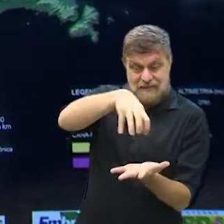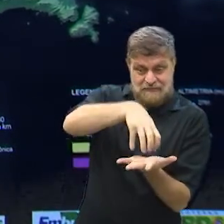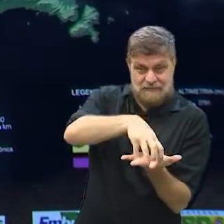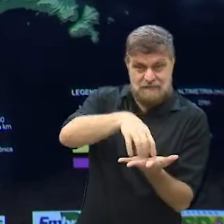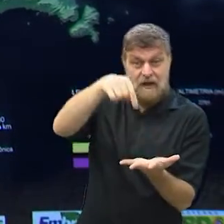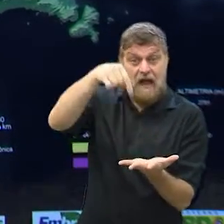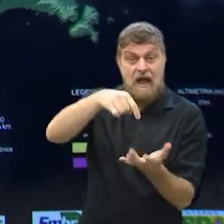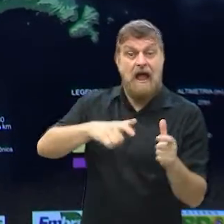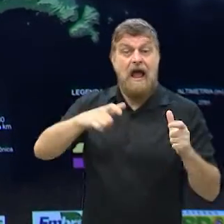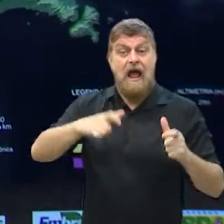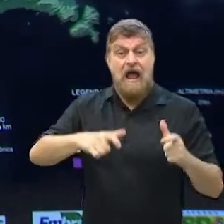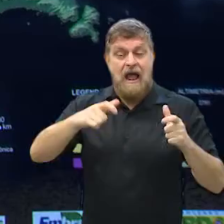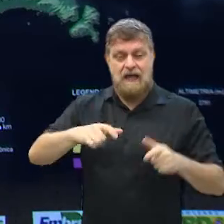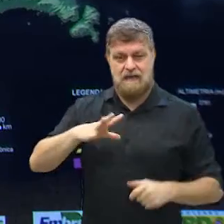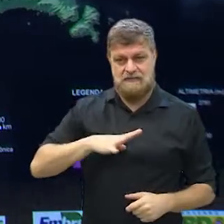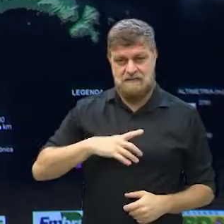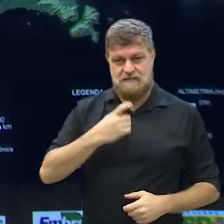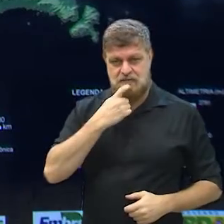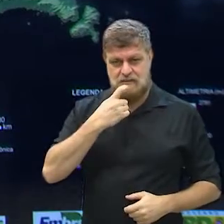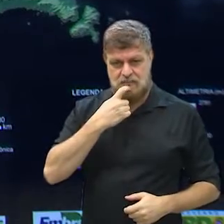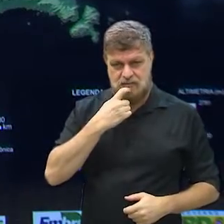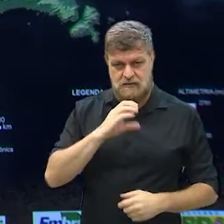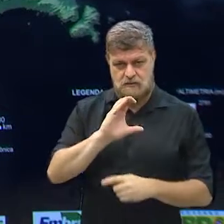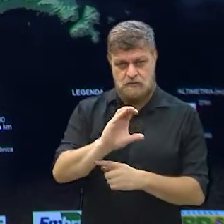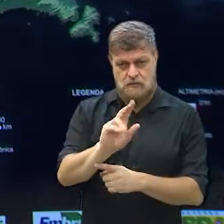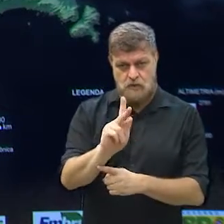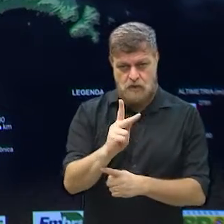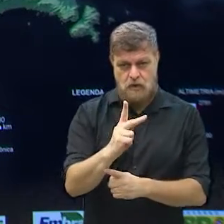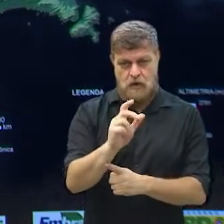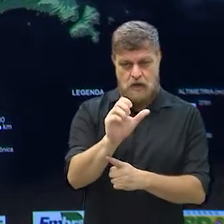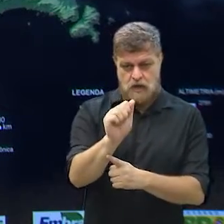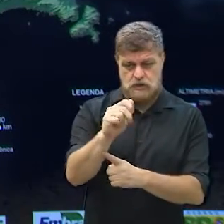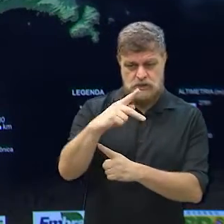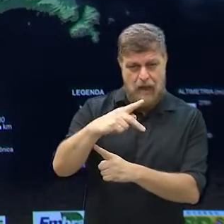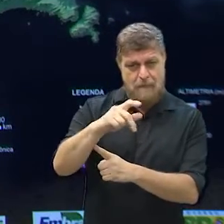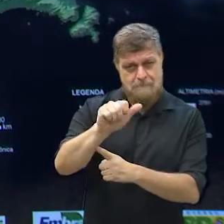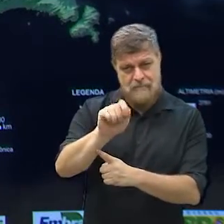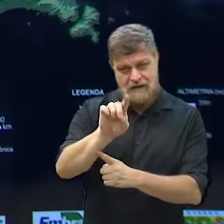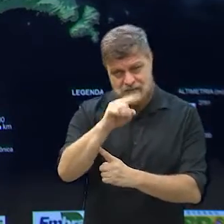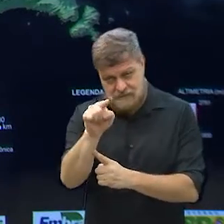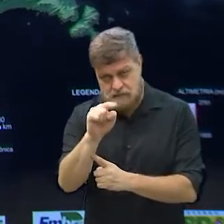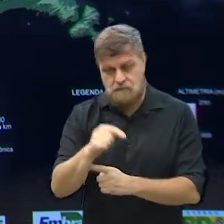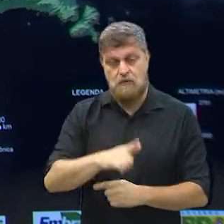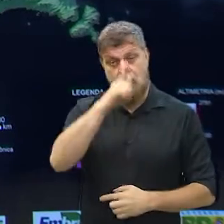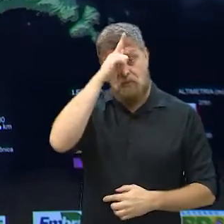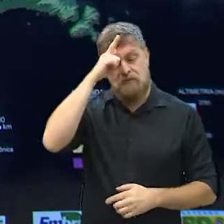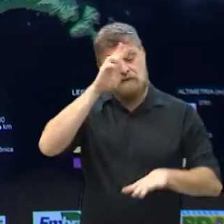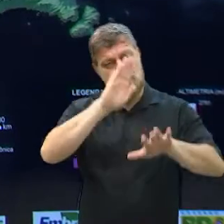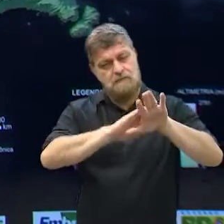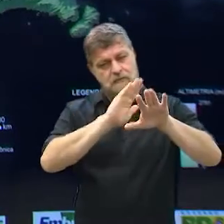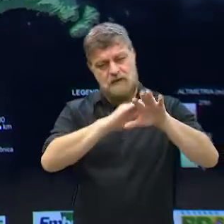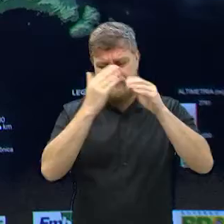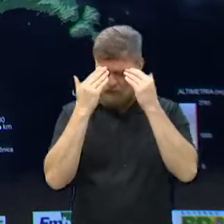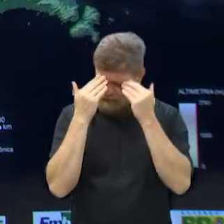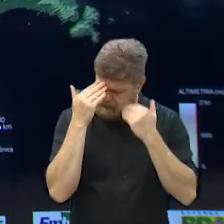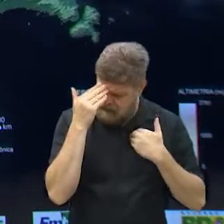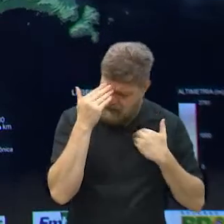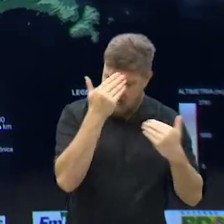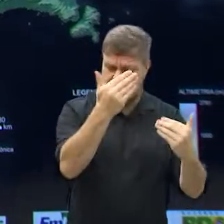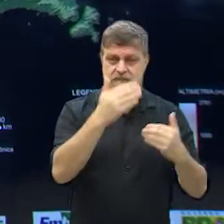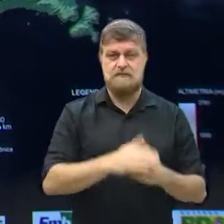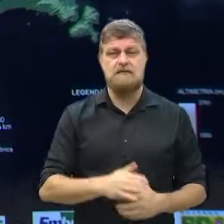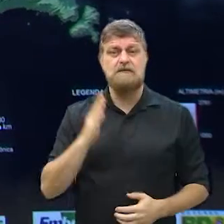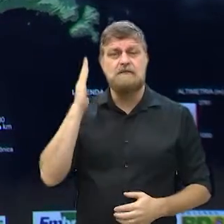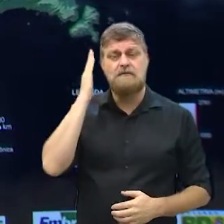que fica aqui no Jardim Chapadão. Eu agradeço realmente a iniciativa do vereador Gustavo Peta.